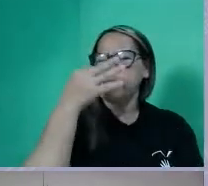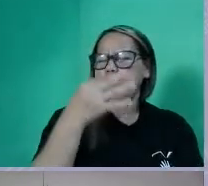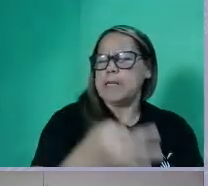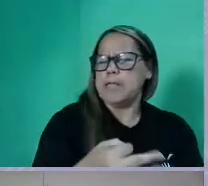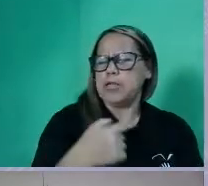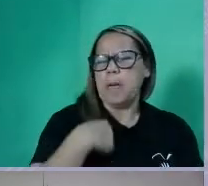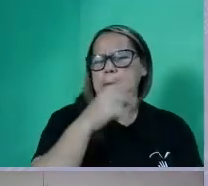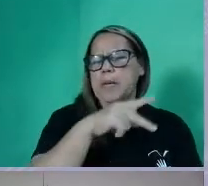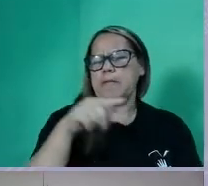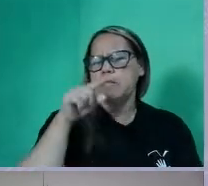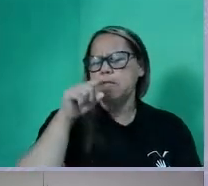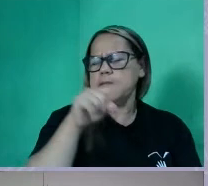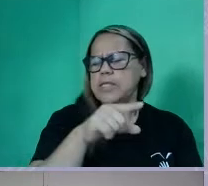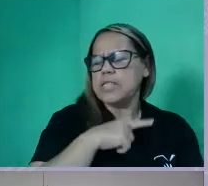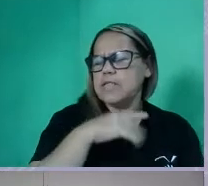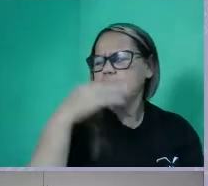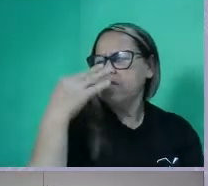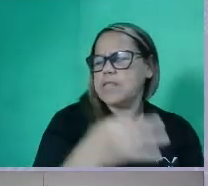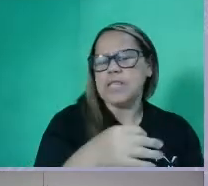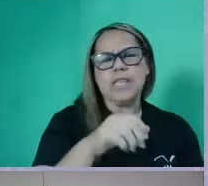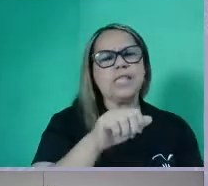vocês, né? O daí,